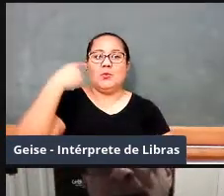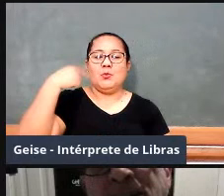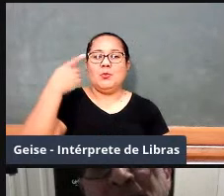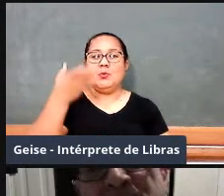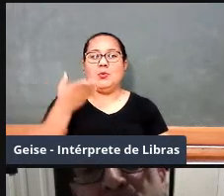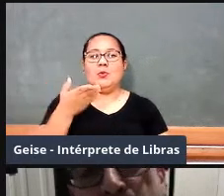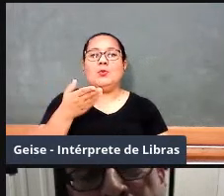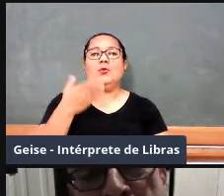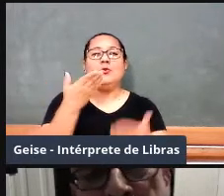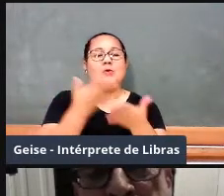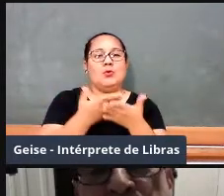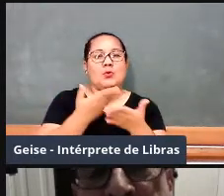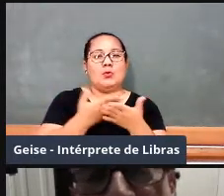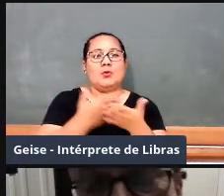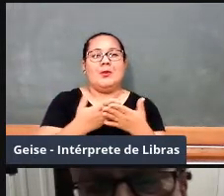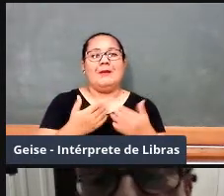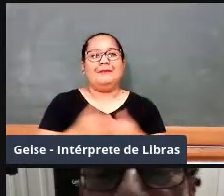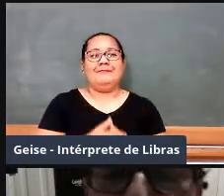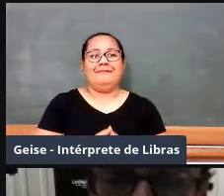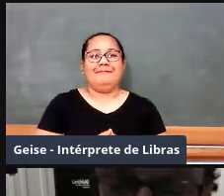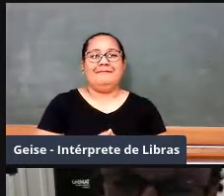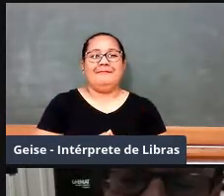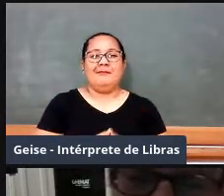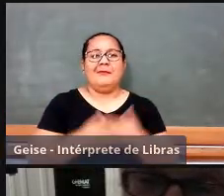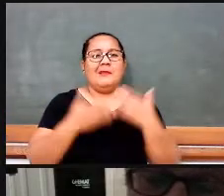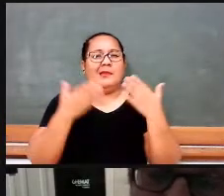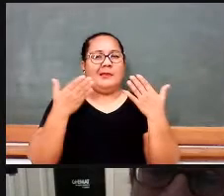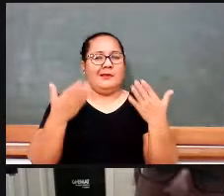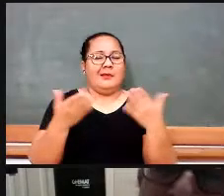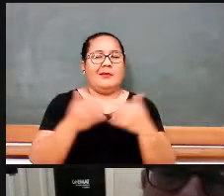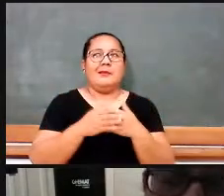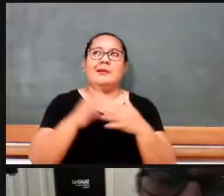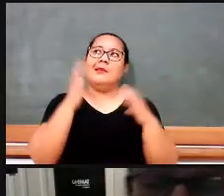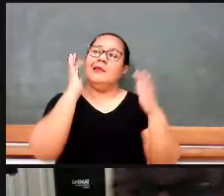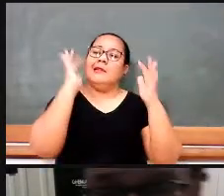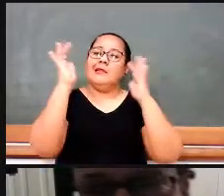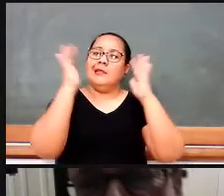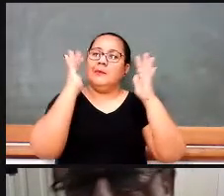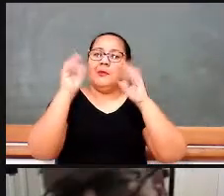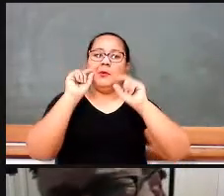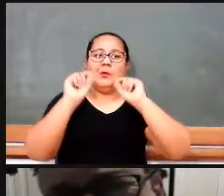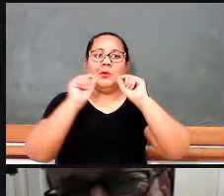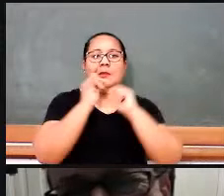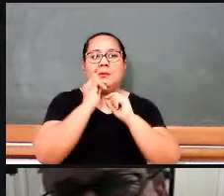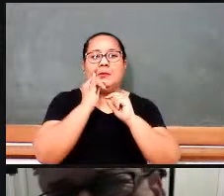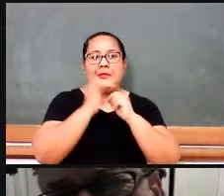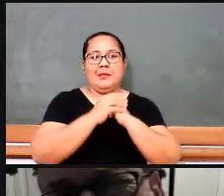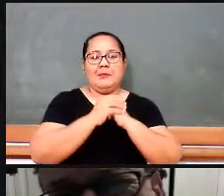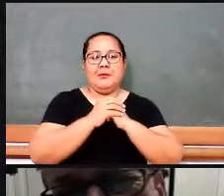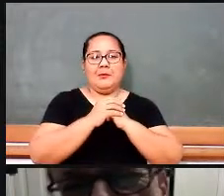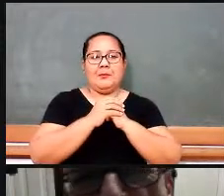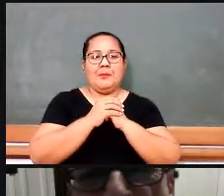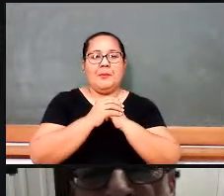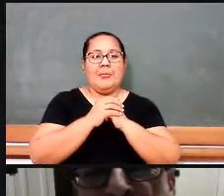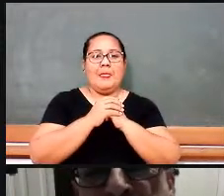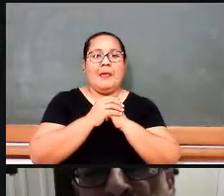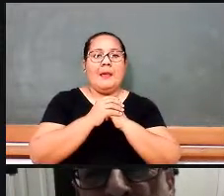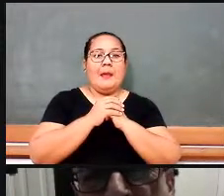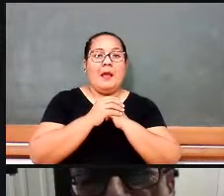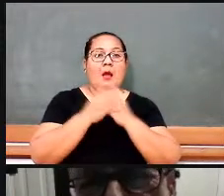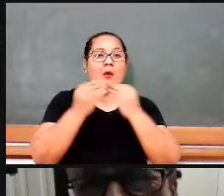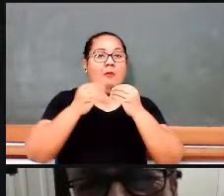A partir desse momento, fica-se com a seguinte ideia, até então, matemática é pensado como um